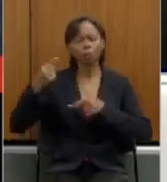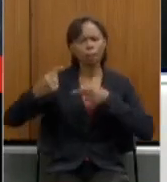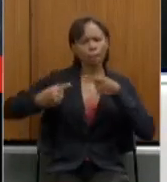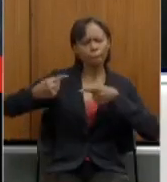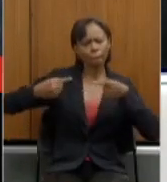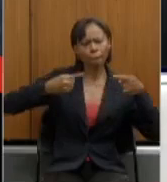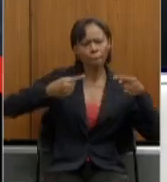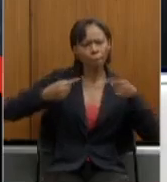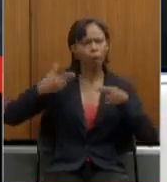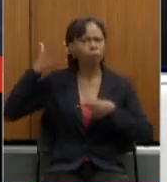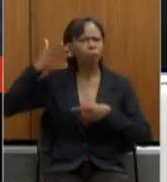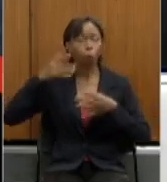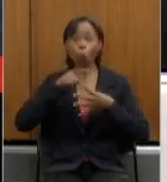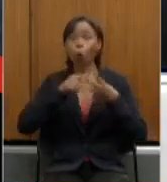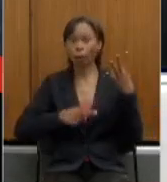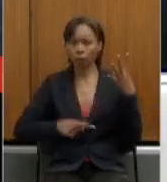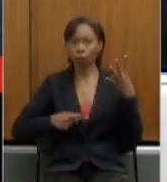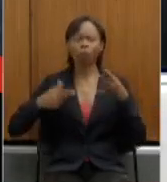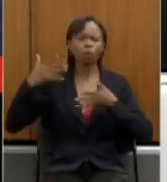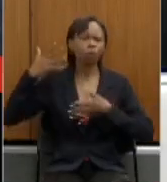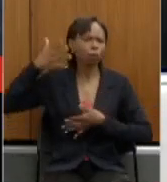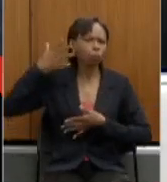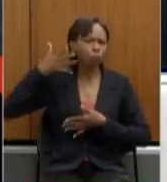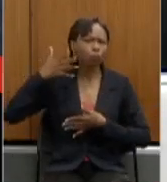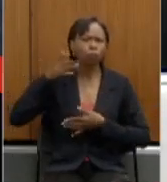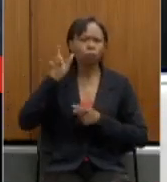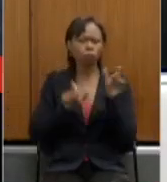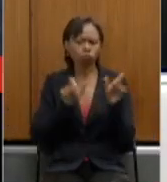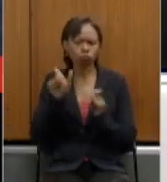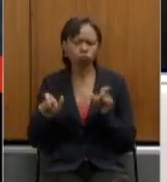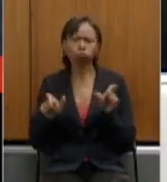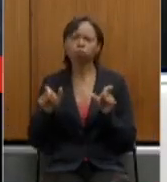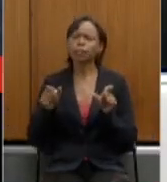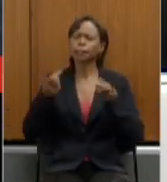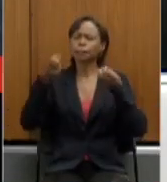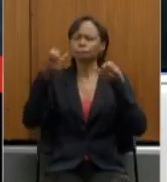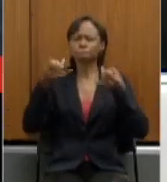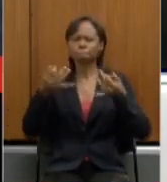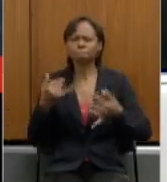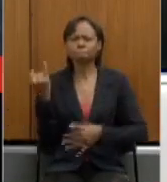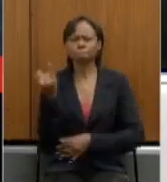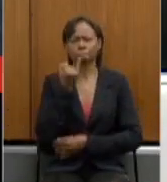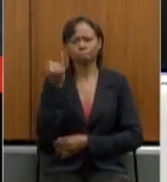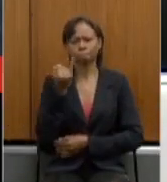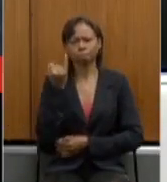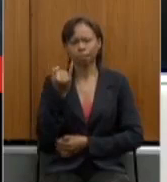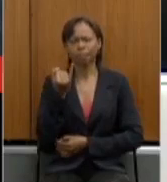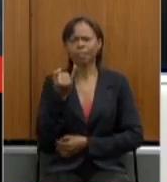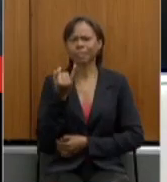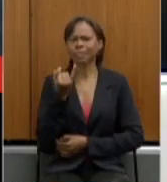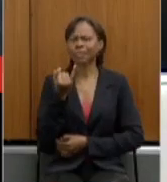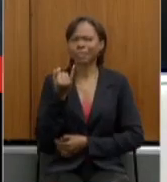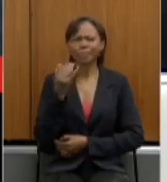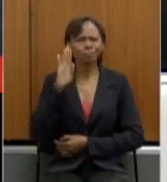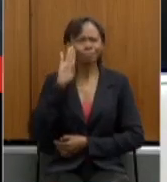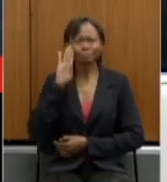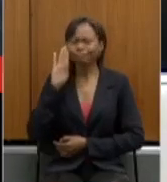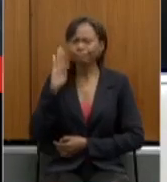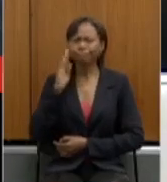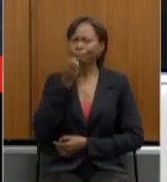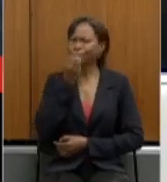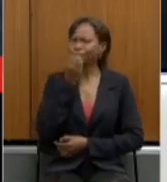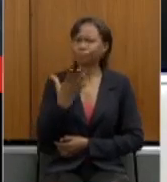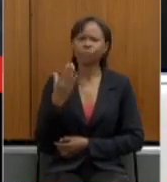que nos trouxeram aos quatro debatedores que nos trouxeram aqui importantes contribuições e que vão ser fundamentais pela experiência